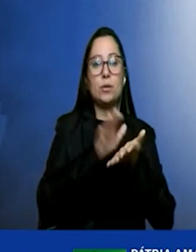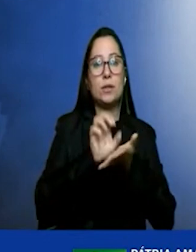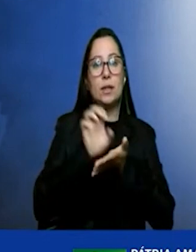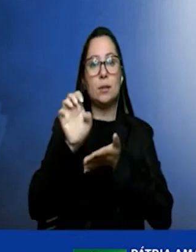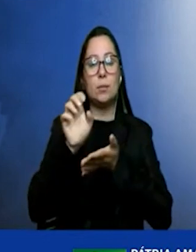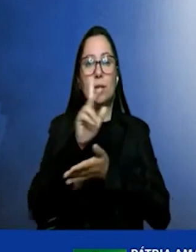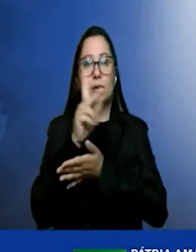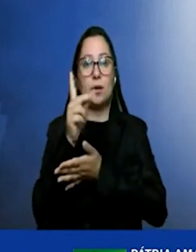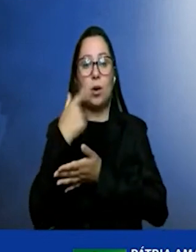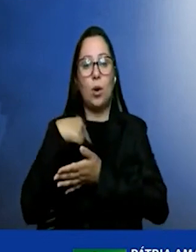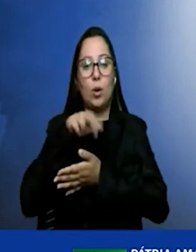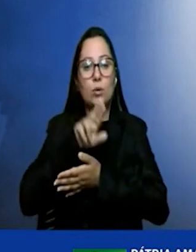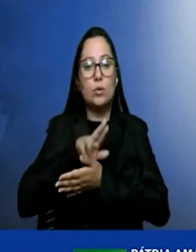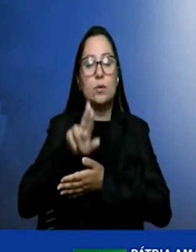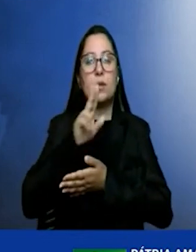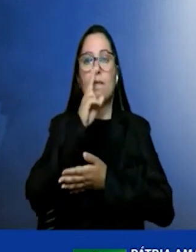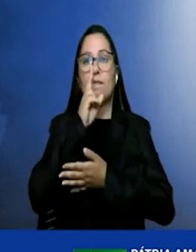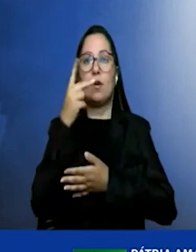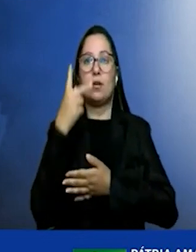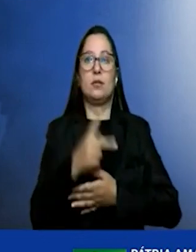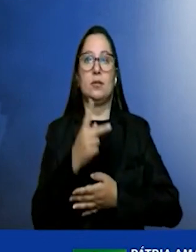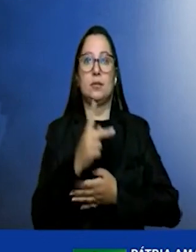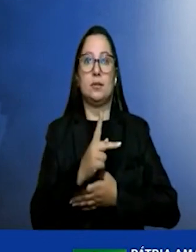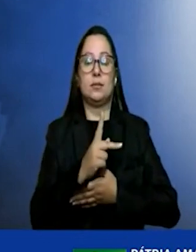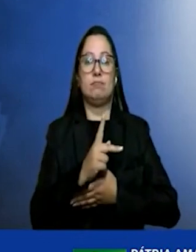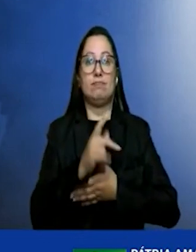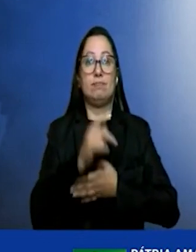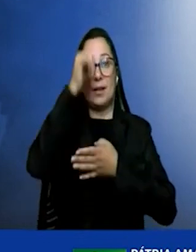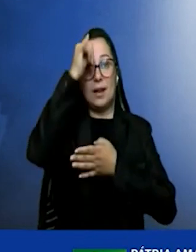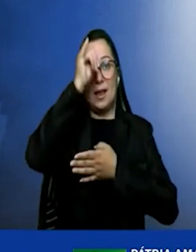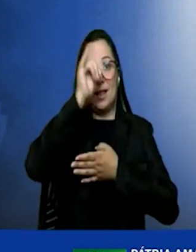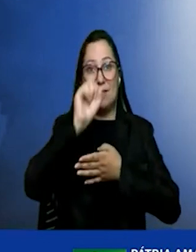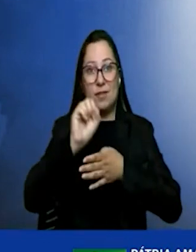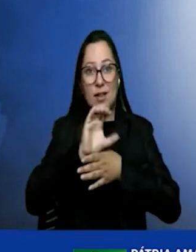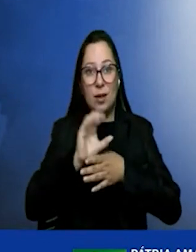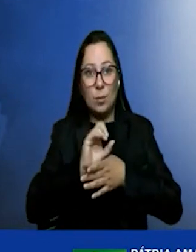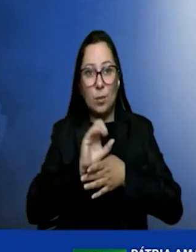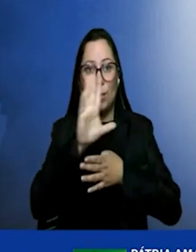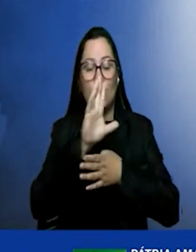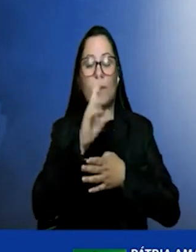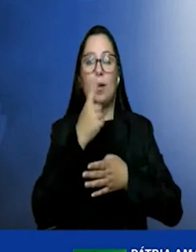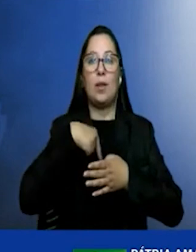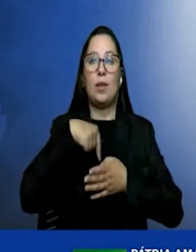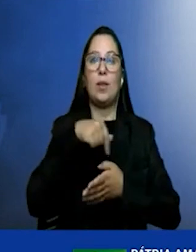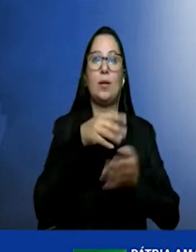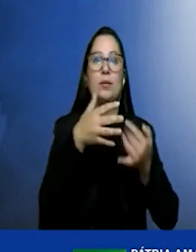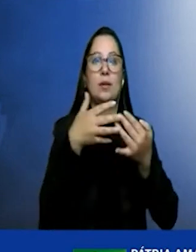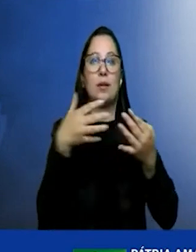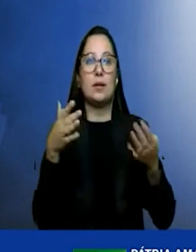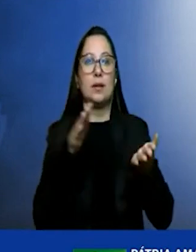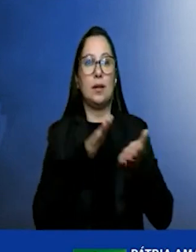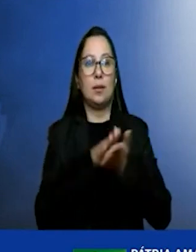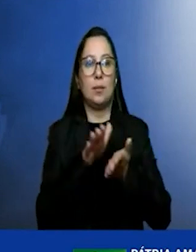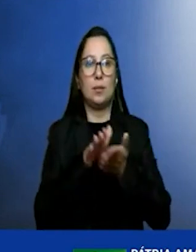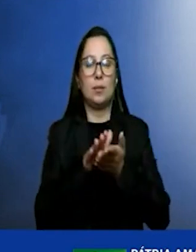intensamente esse hidrogênio para descarbonizar todas as nossas cadeias produtivas como o presidente Albano falou